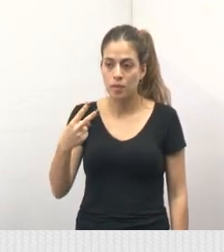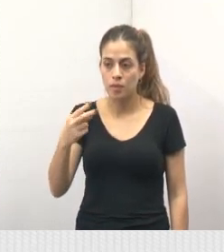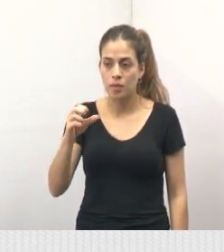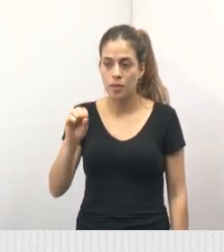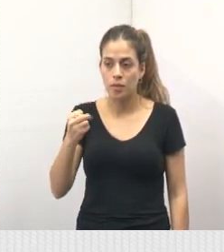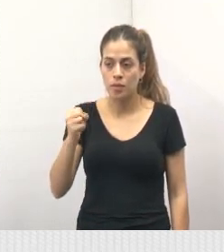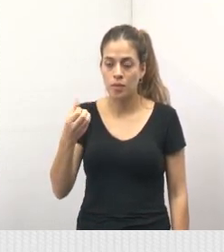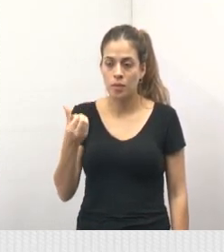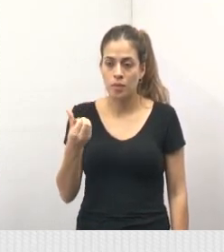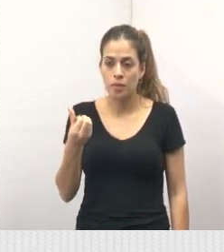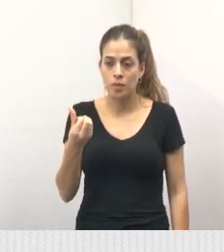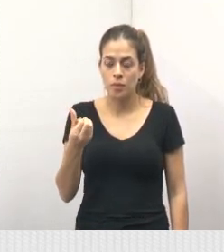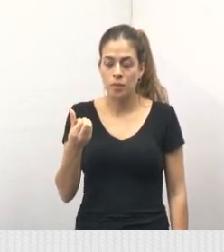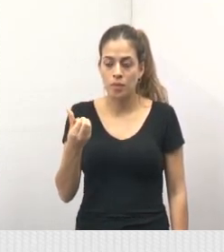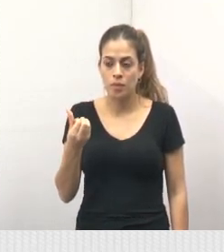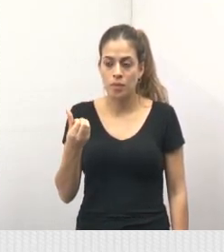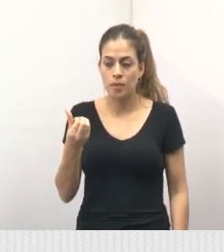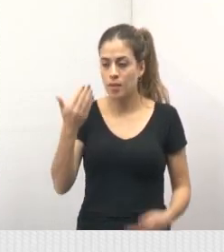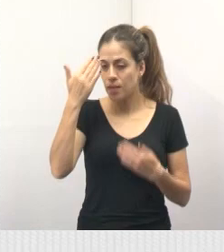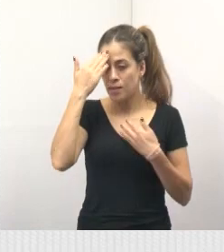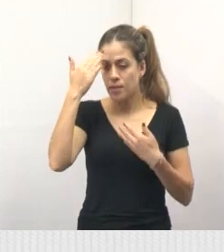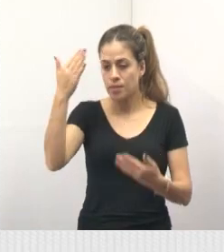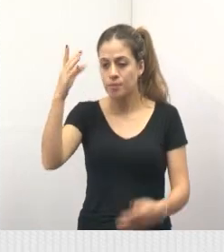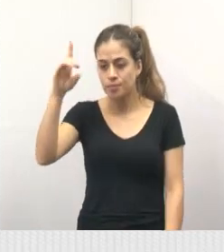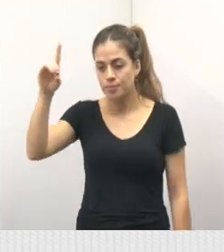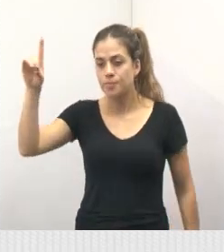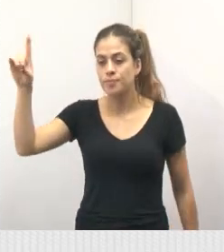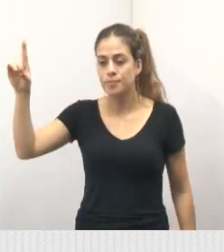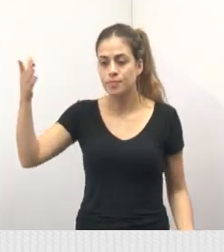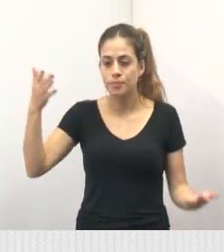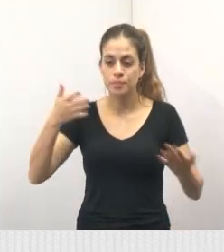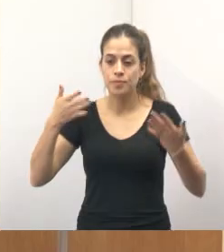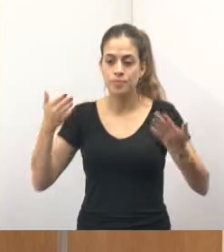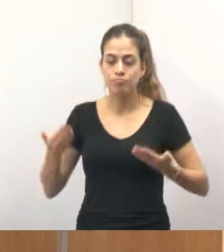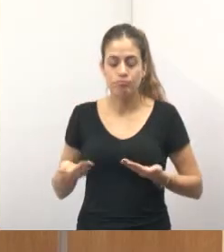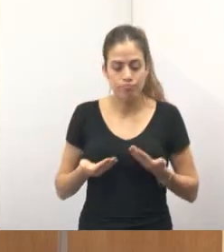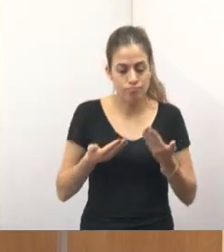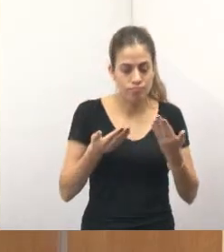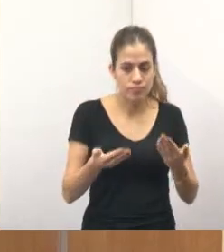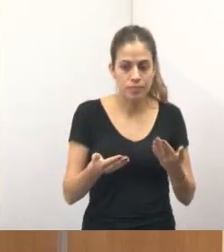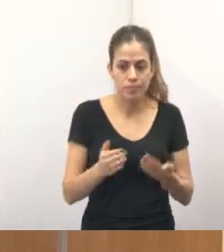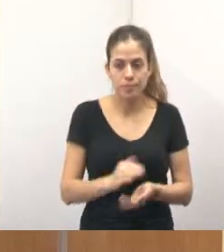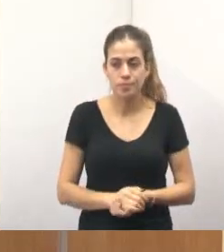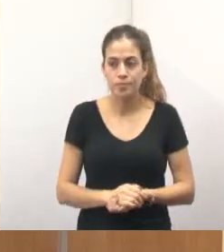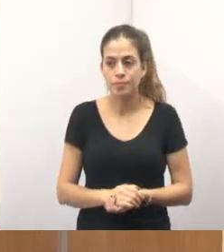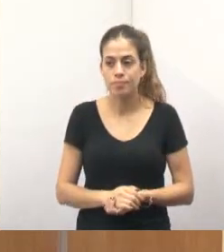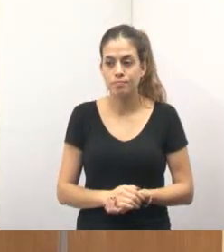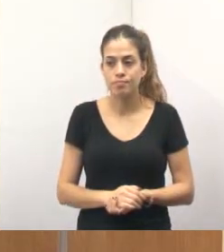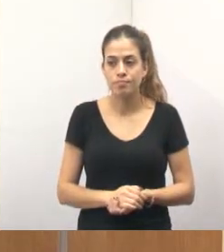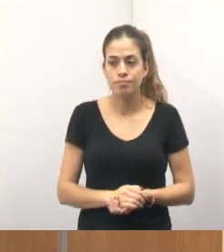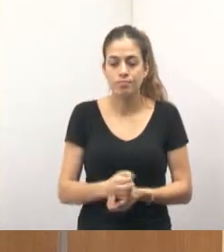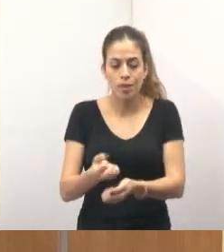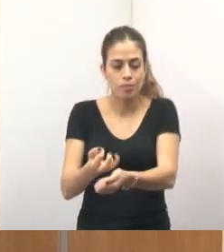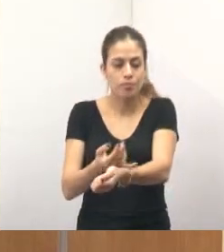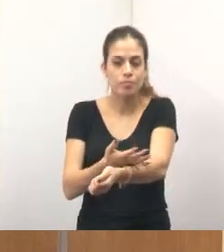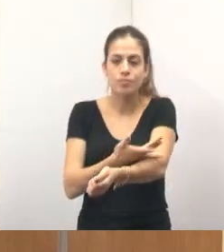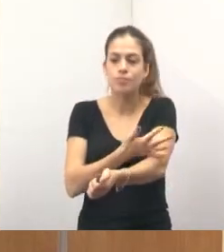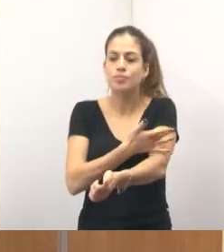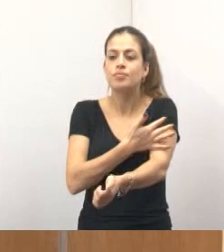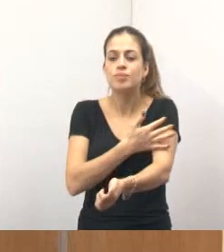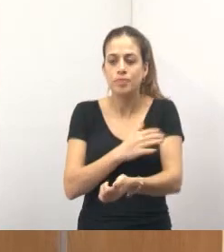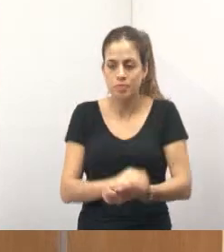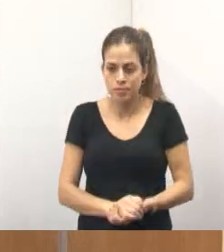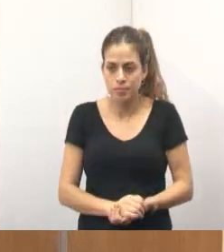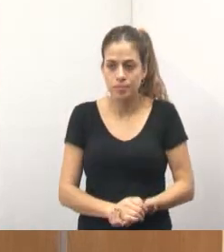99645-7286. Quero agradecer a Deus por estar hoje aqui. Hoje nós tivemos grandes emoções, também com a